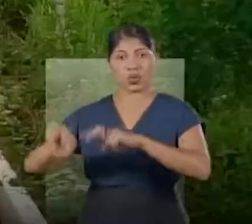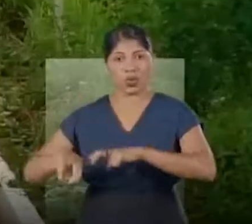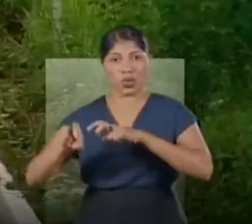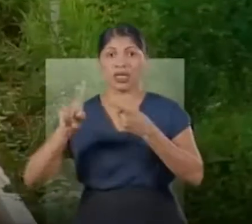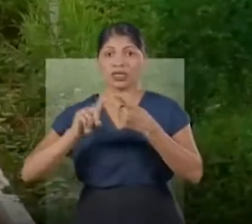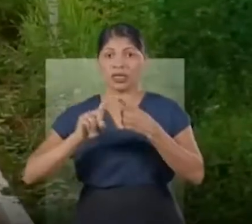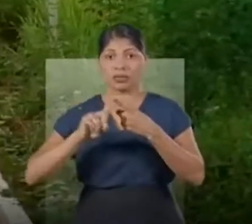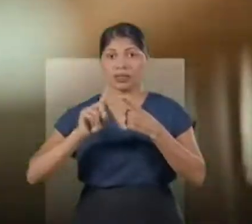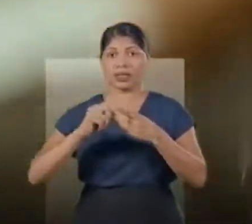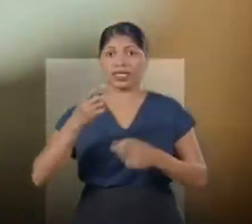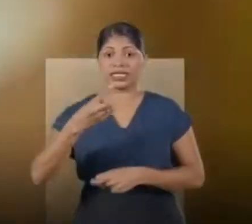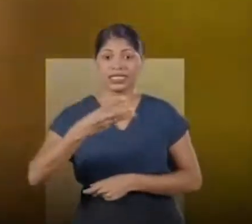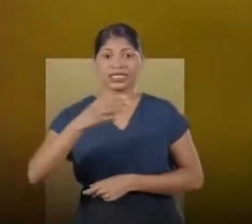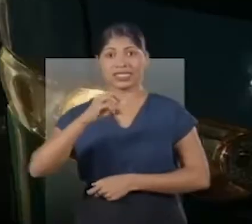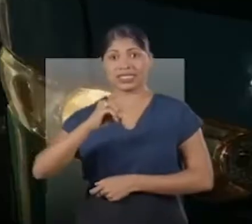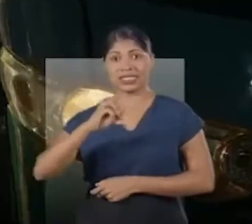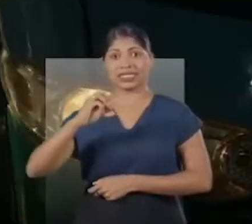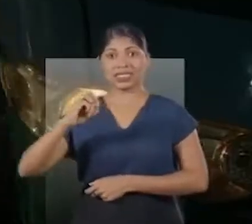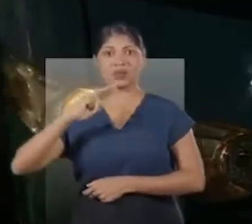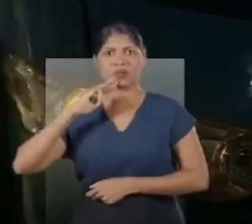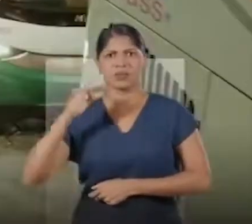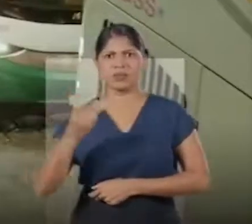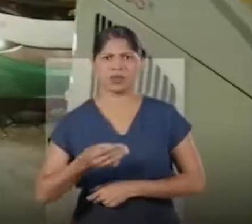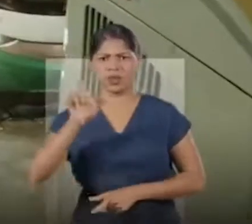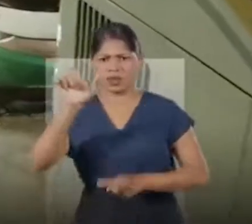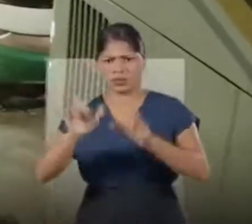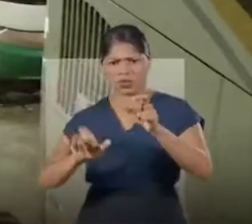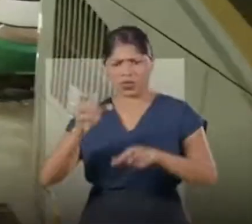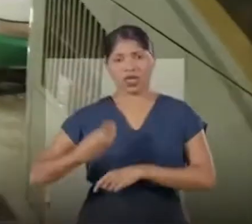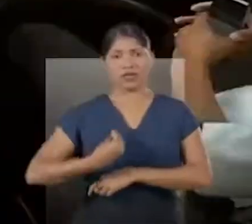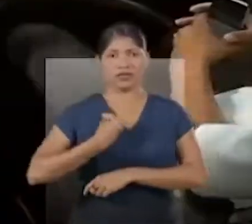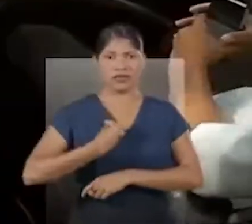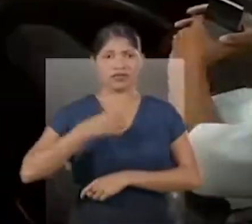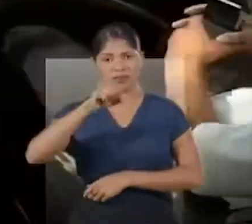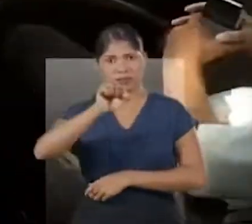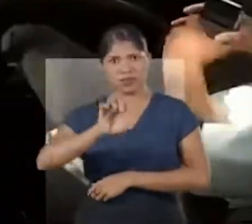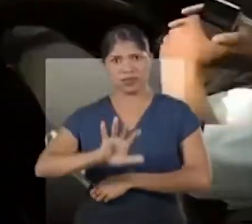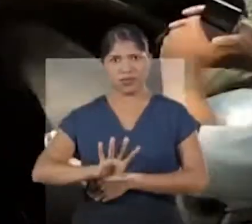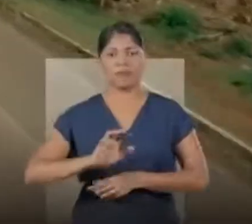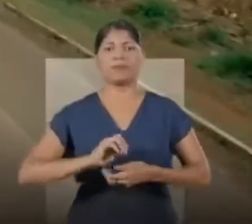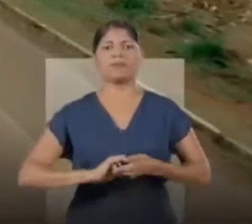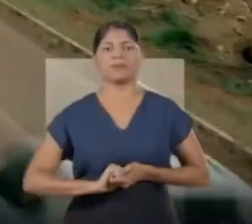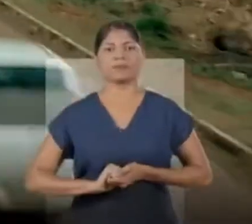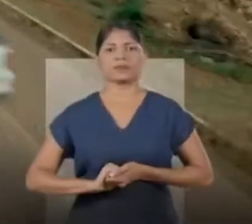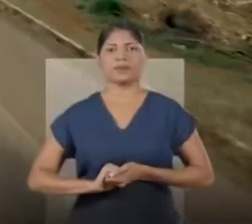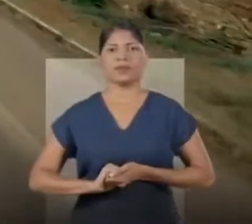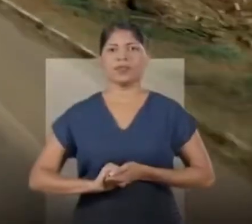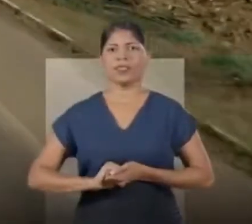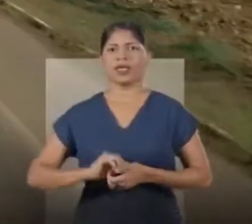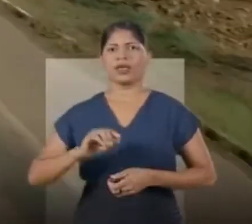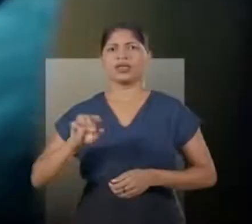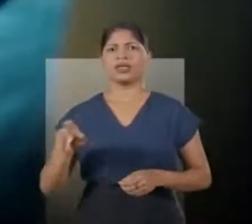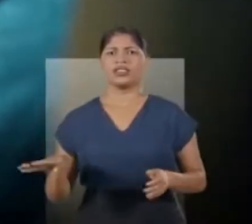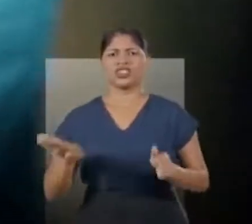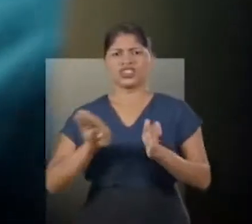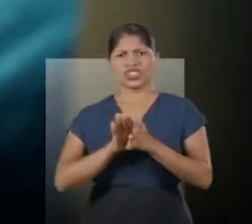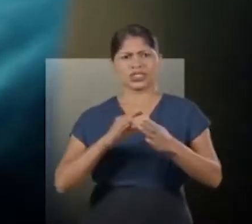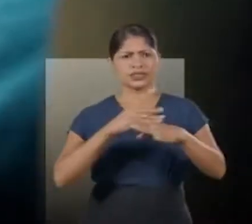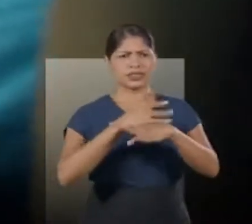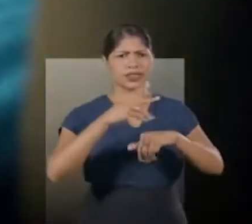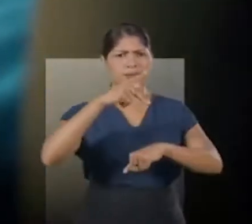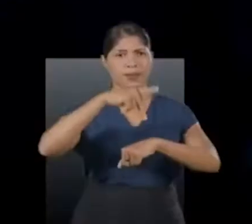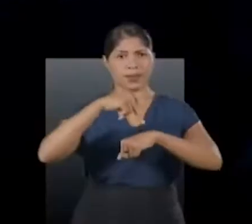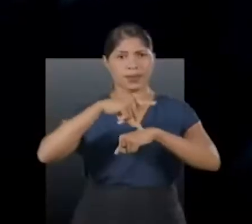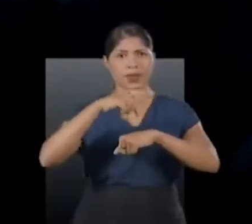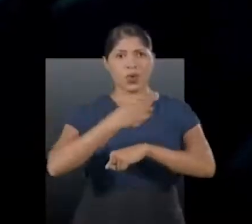e para o deslocamento de mais de 300 mil pessoas que vivem nessa região. A gente está aqui na entrada da cidade de